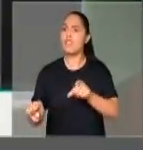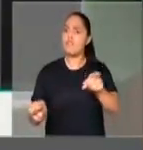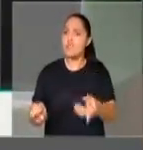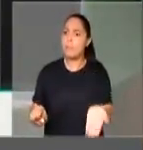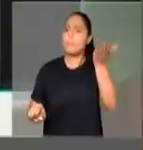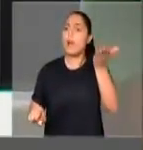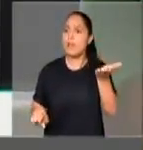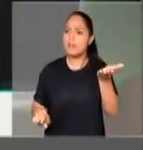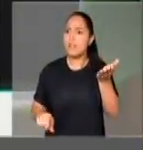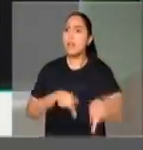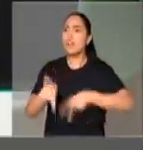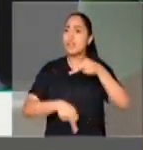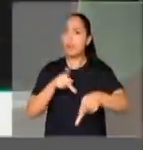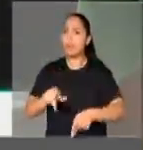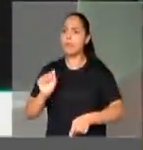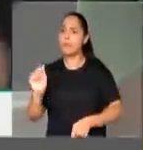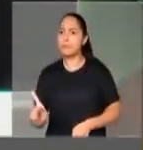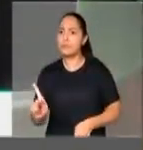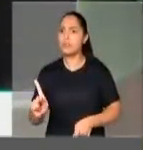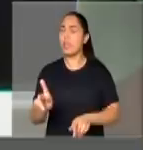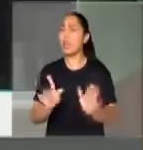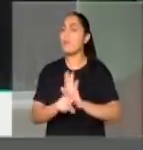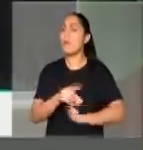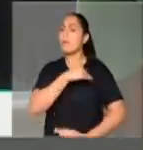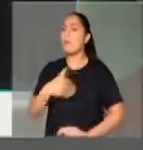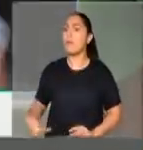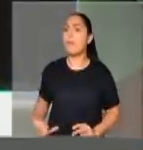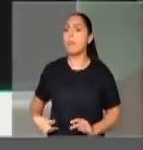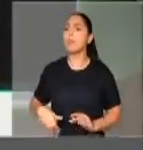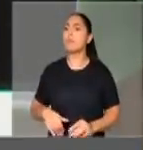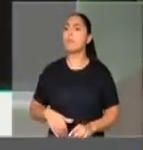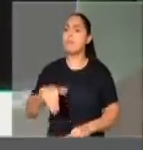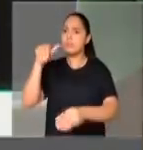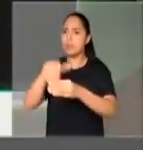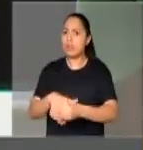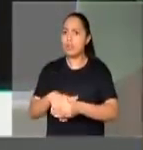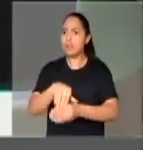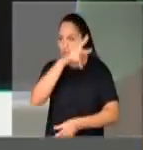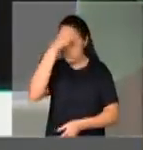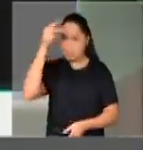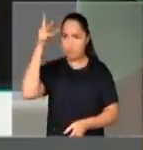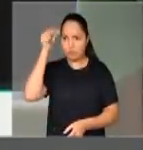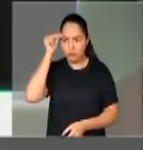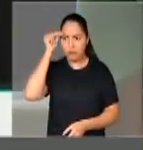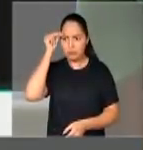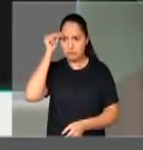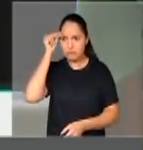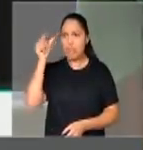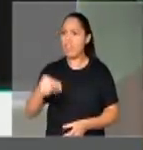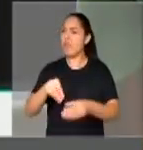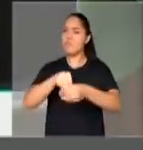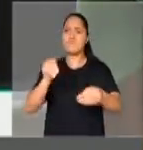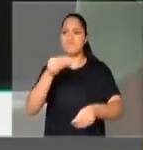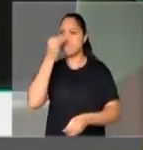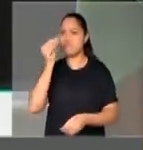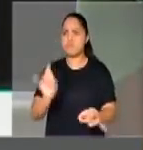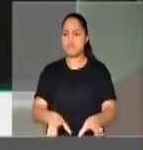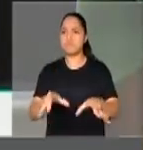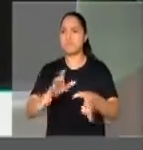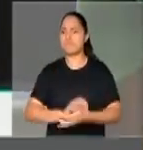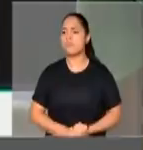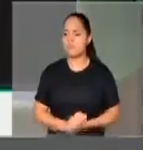você e o povo me aposentar da vida pública na eleição de prefeito, eu renuncio